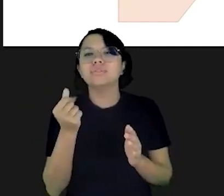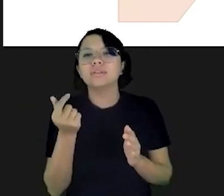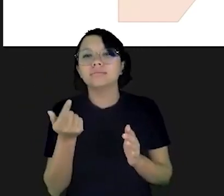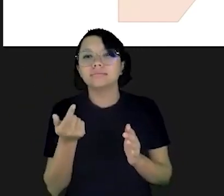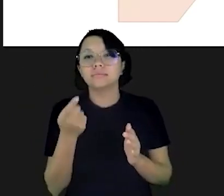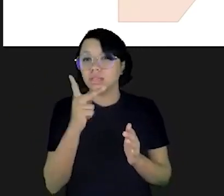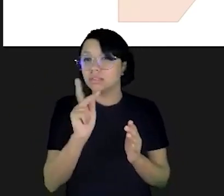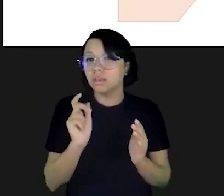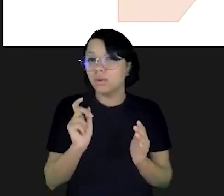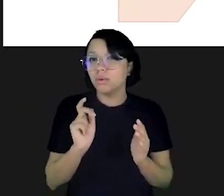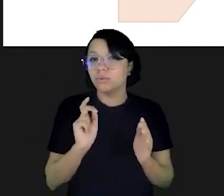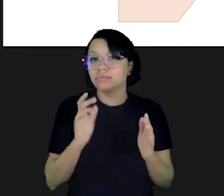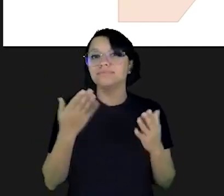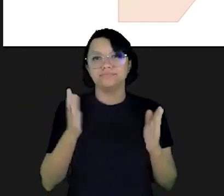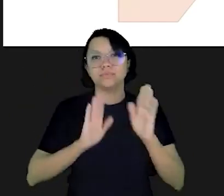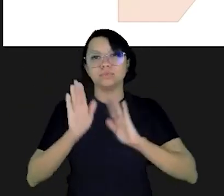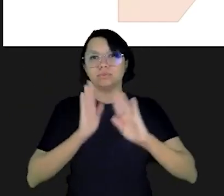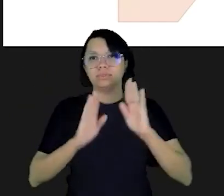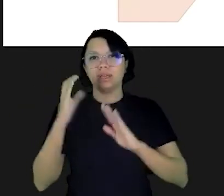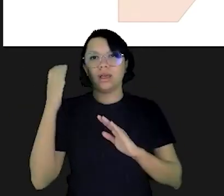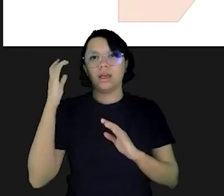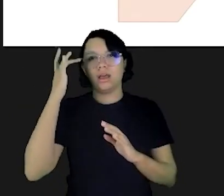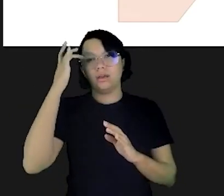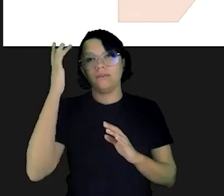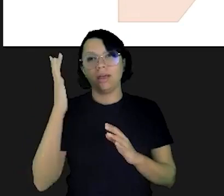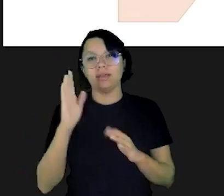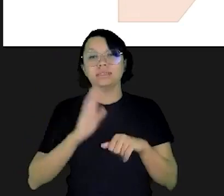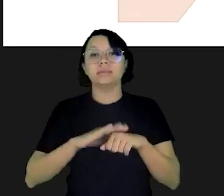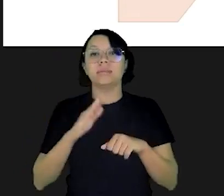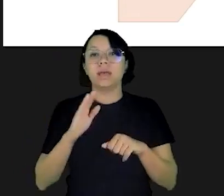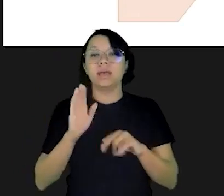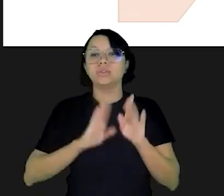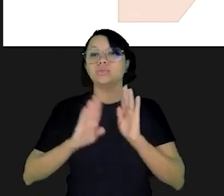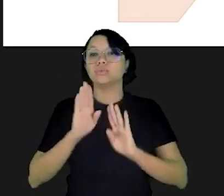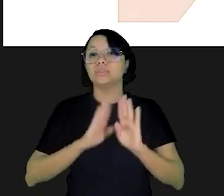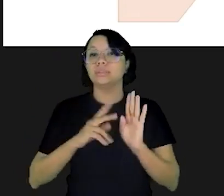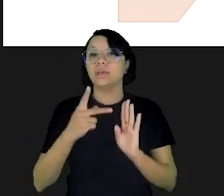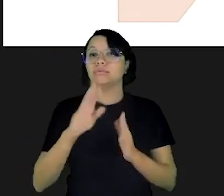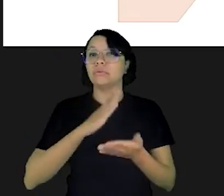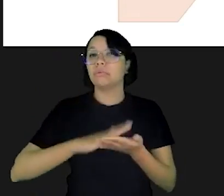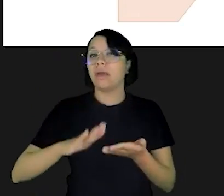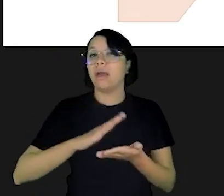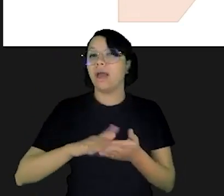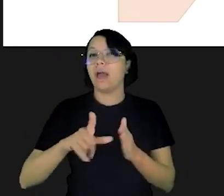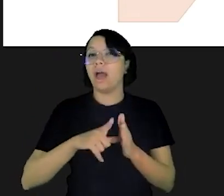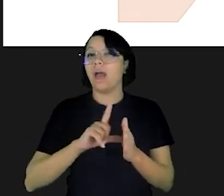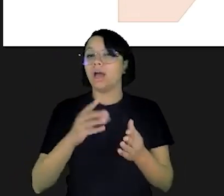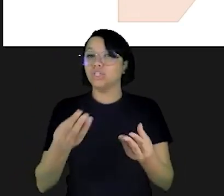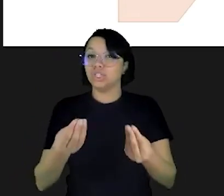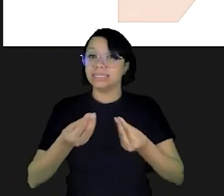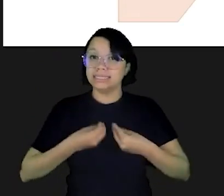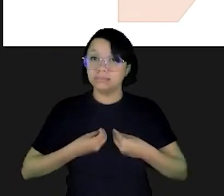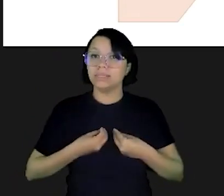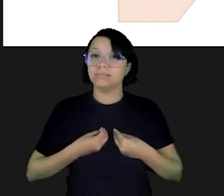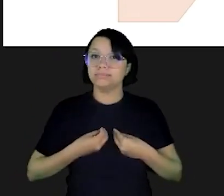de quem é o seu dinheiro ele é seu então cuidado com esse uso do crédito fácil e mais cuidado com os gastos